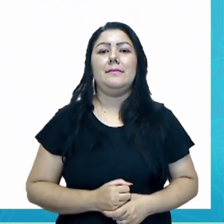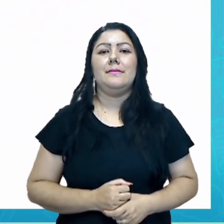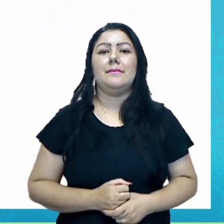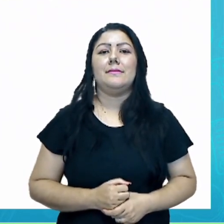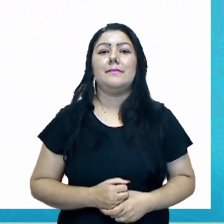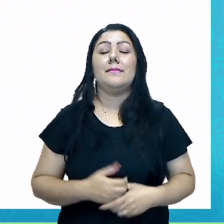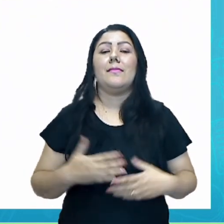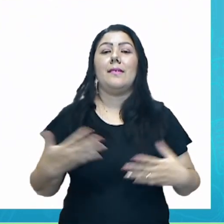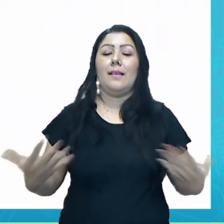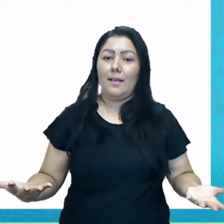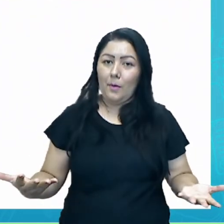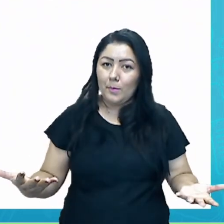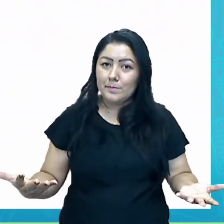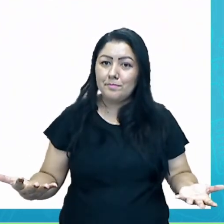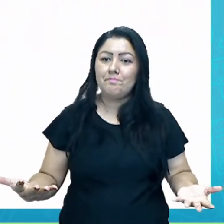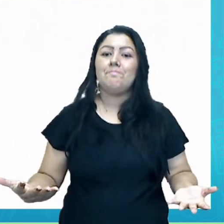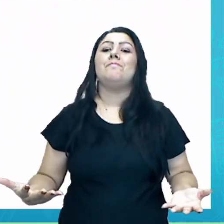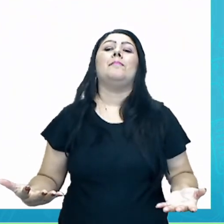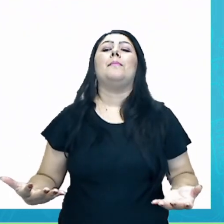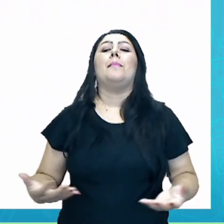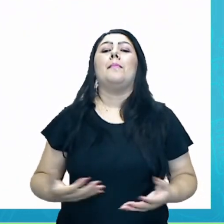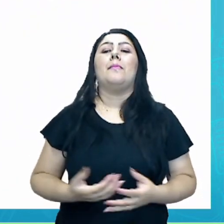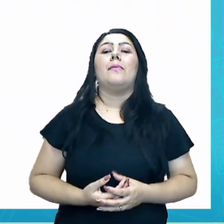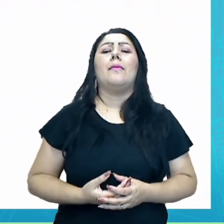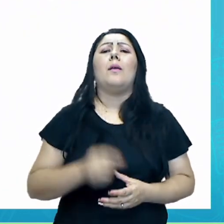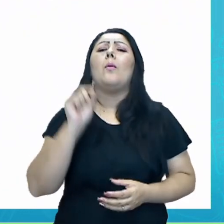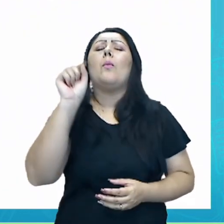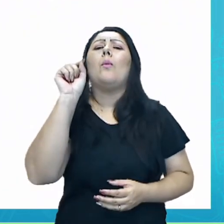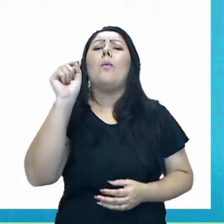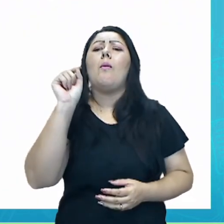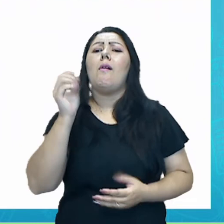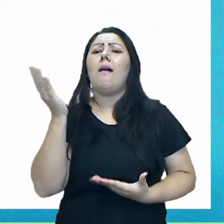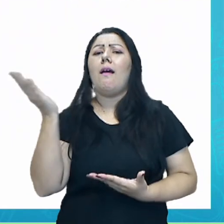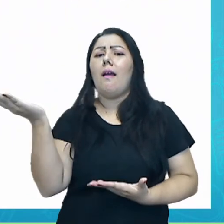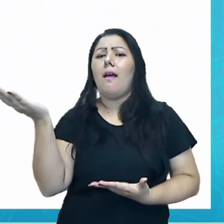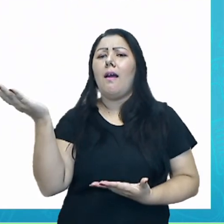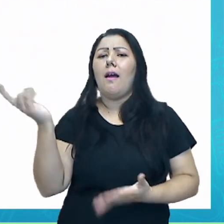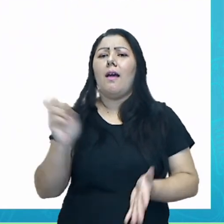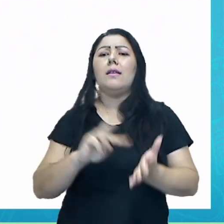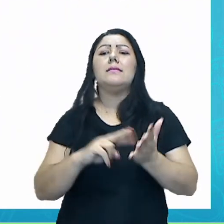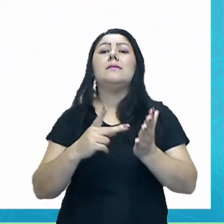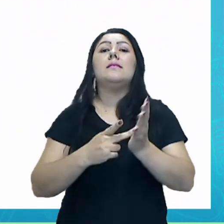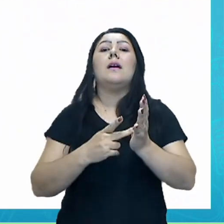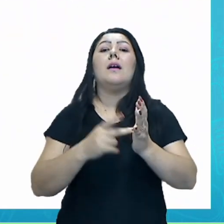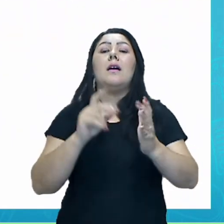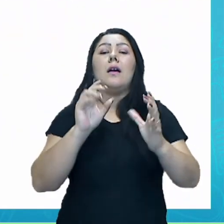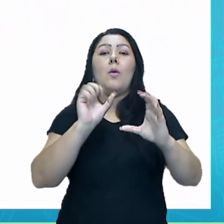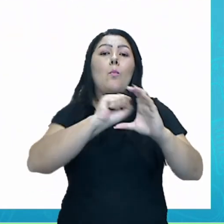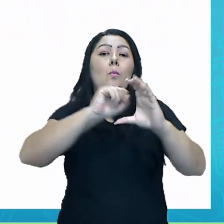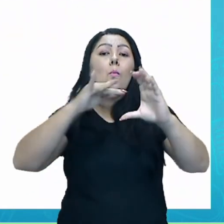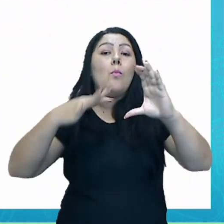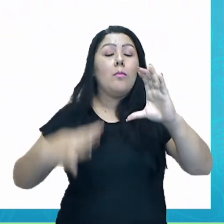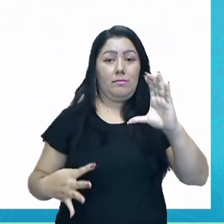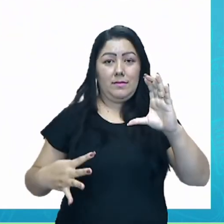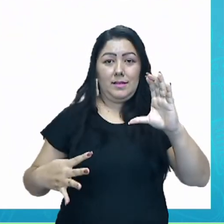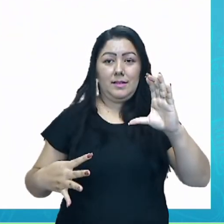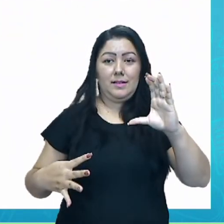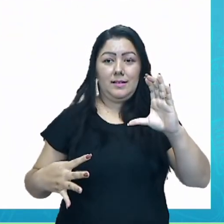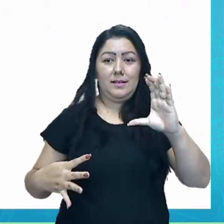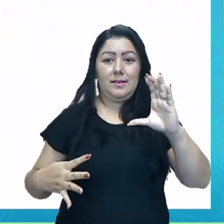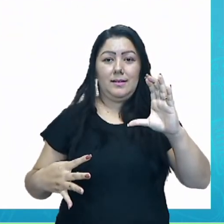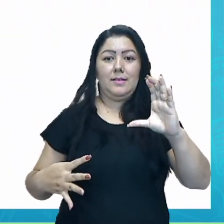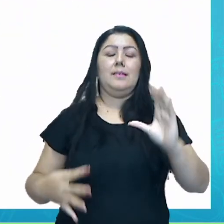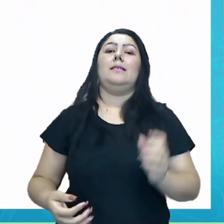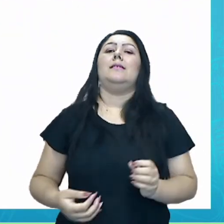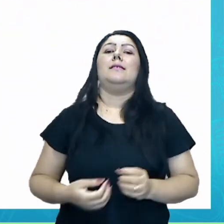E por último, e não menos importante, a matiz, que é a característica que define e distingue uma cor. Vermelho, verde ou